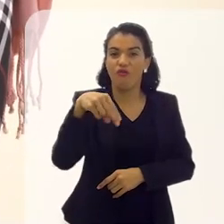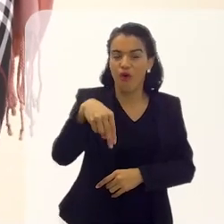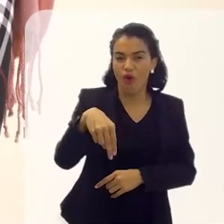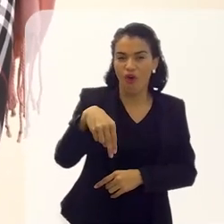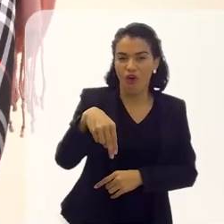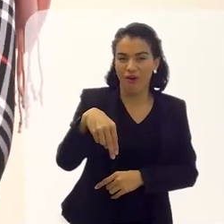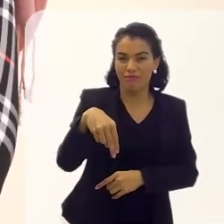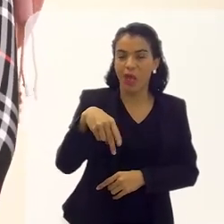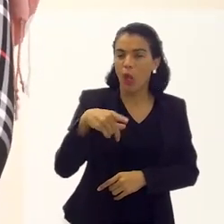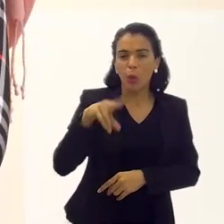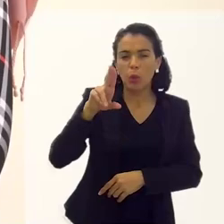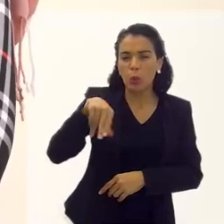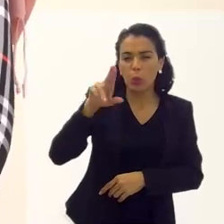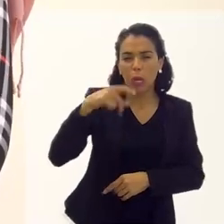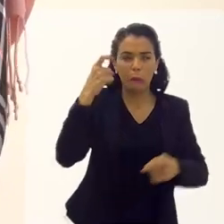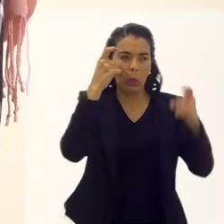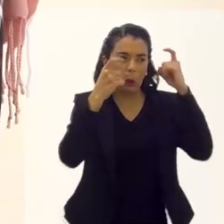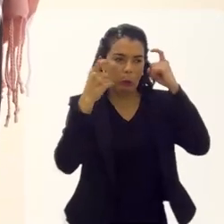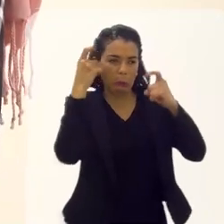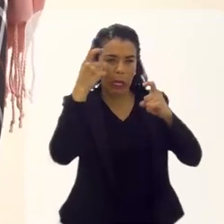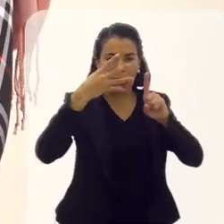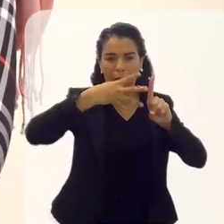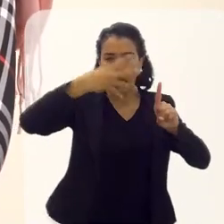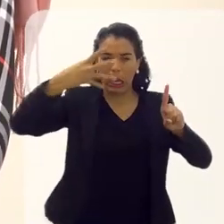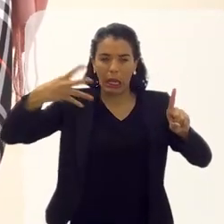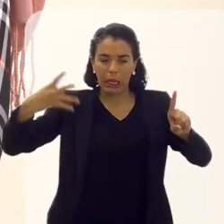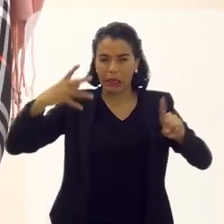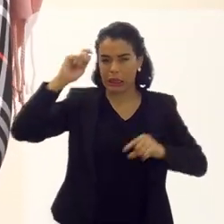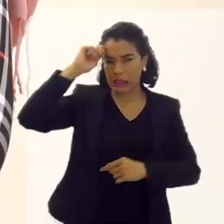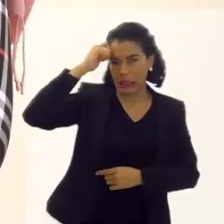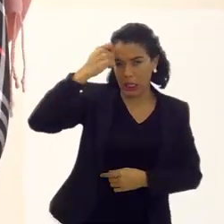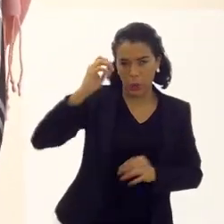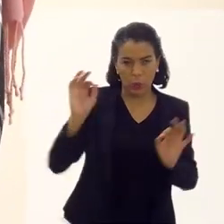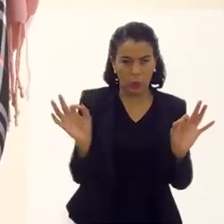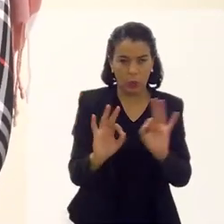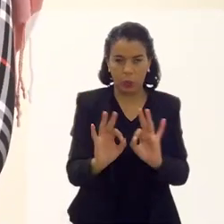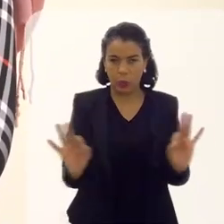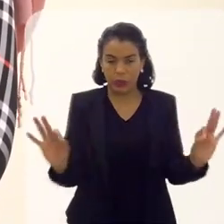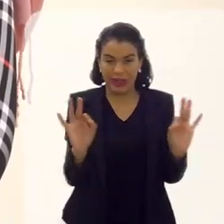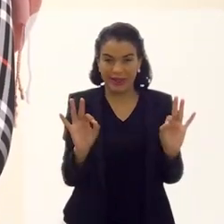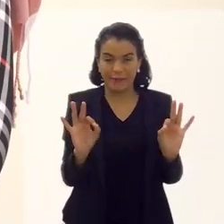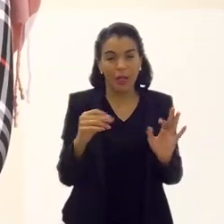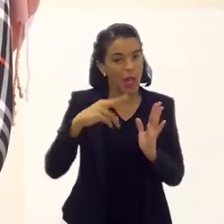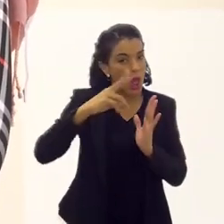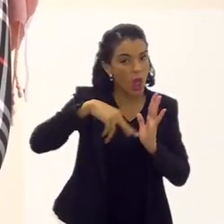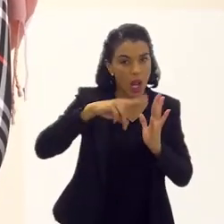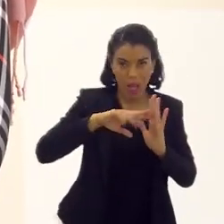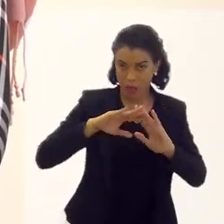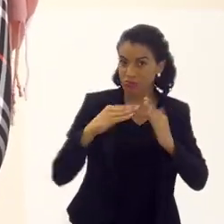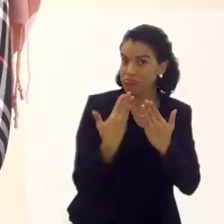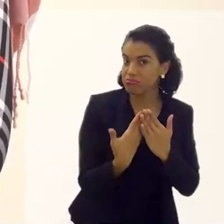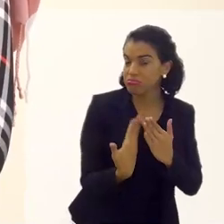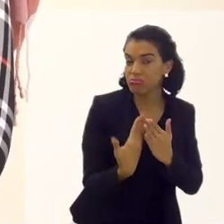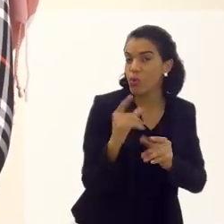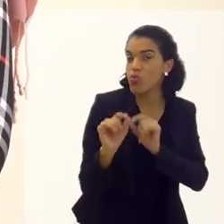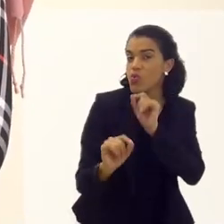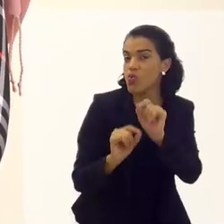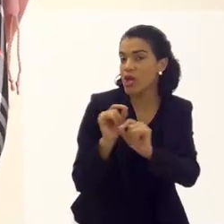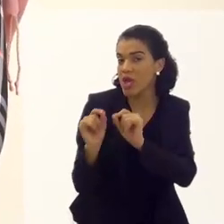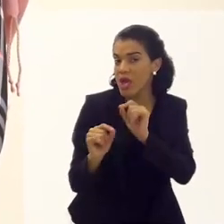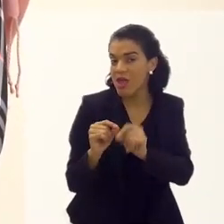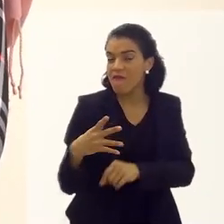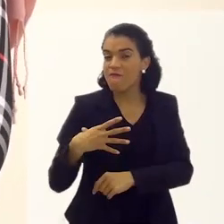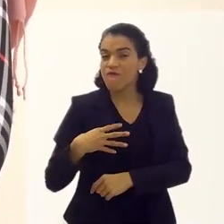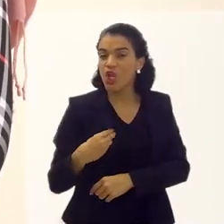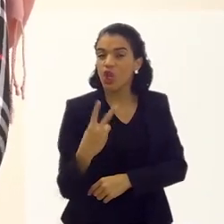Então, eu nunca tive essa preocupação com o preto, com a opção sexual. E eu leio nas escolas